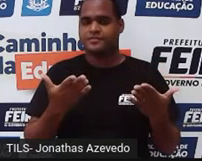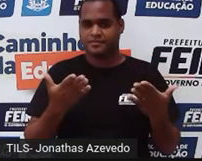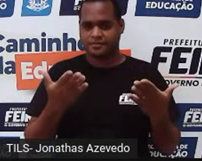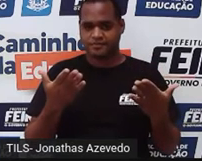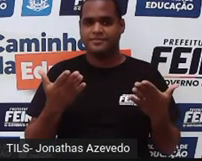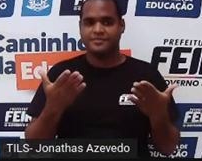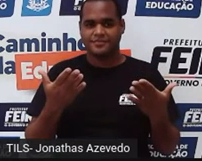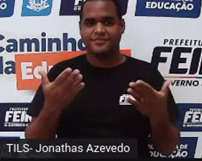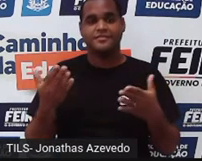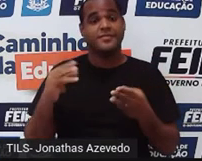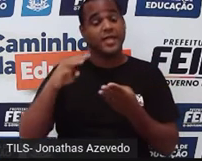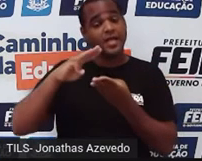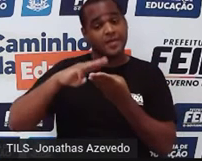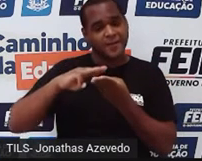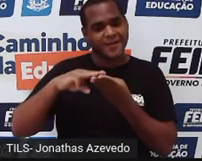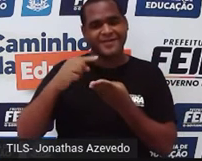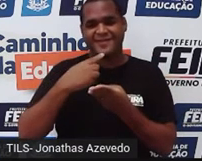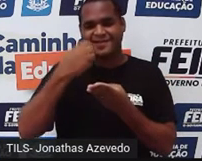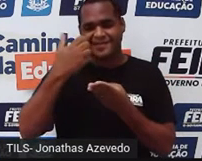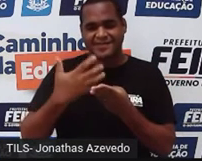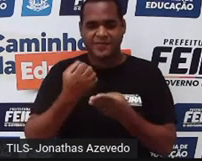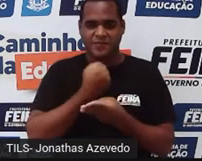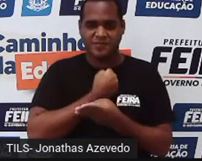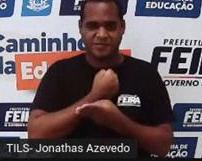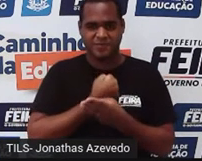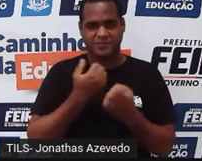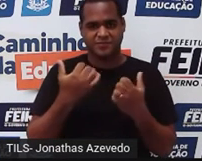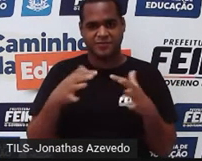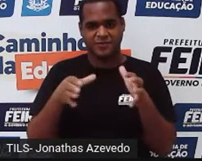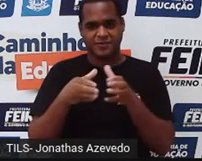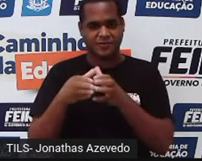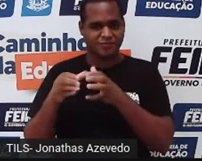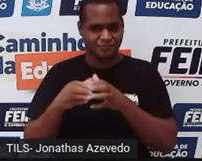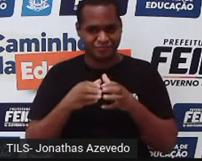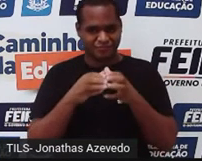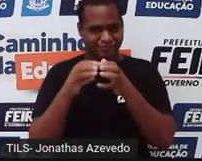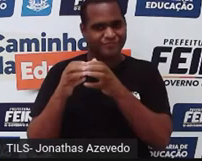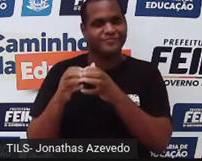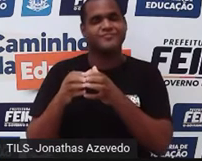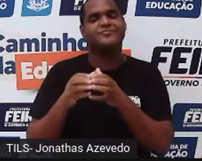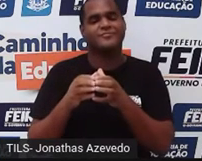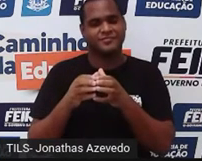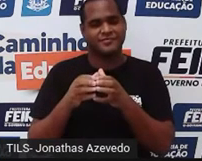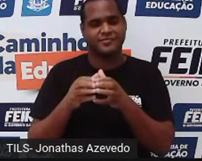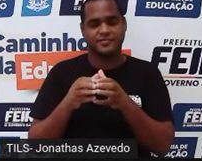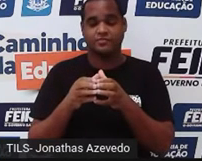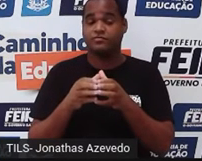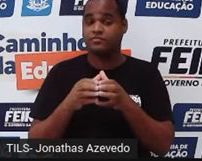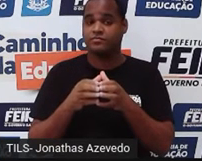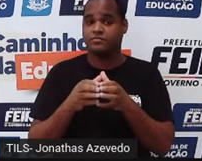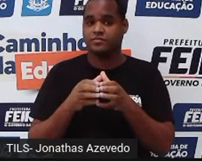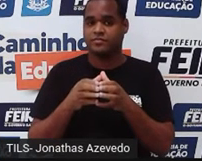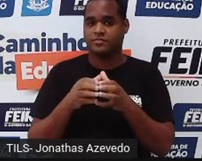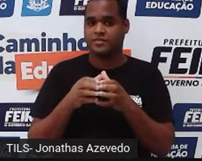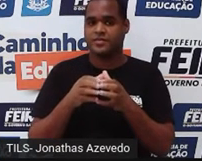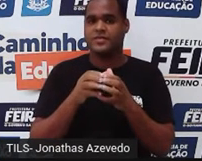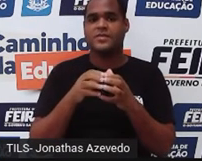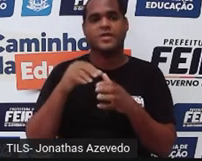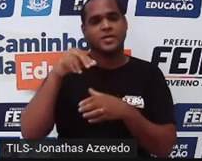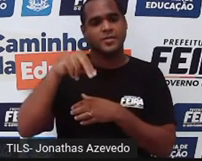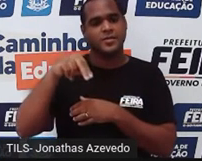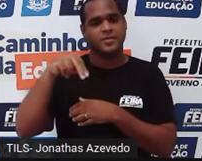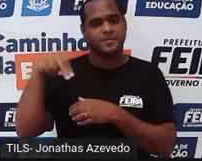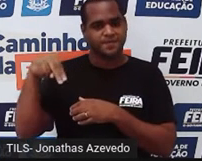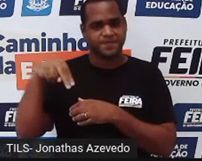Na matemática, falou de números, a gente tem esses conjuntos de números aí. A gente tem o conjunto de números naturais,